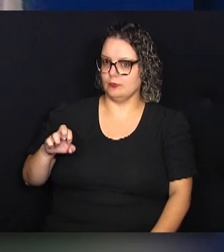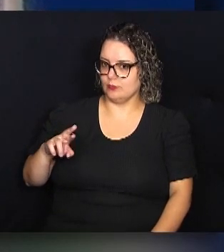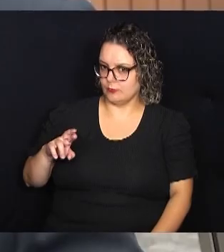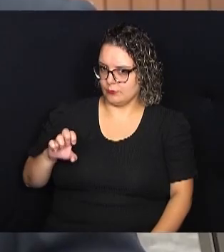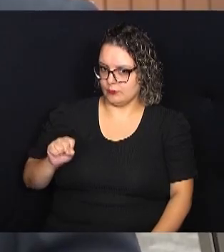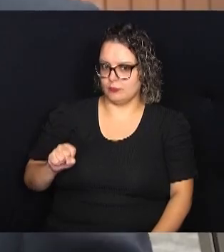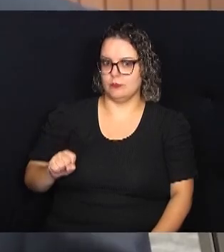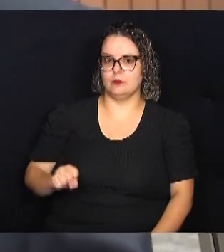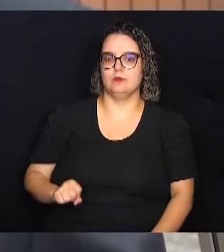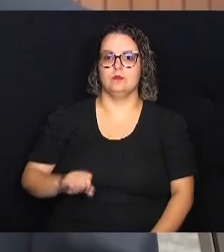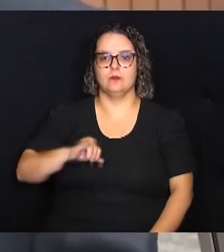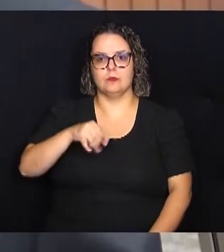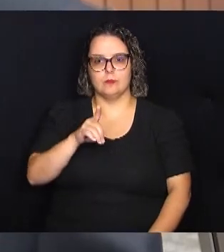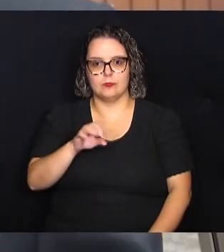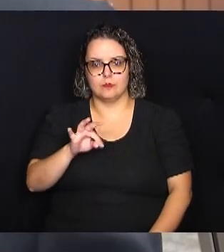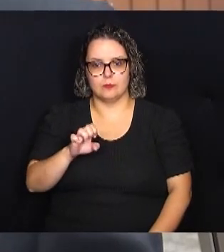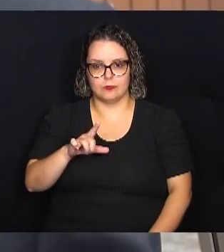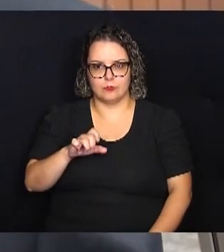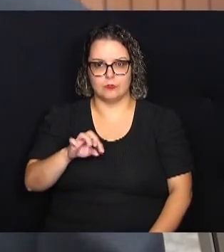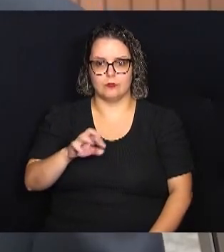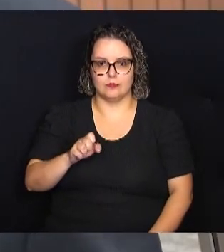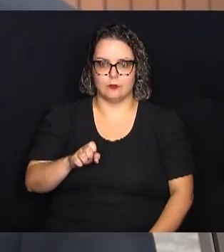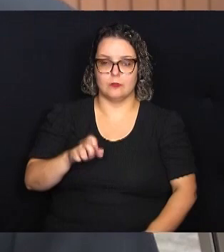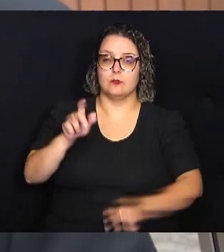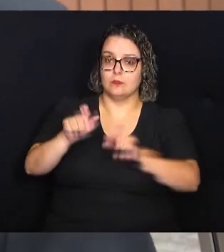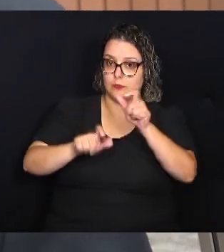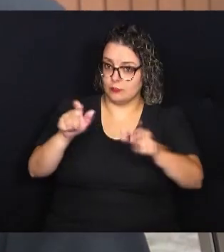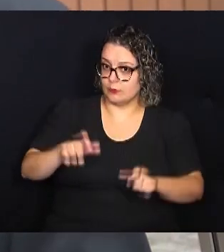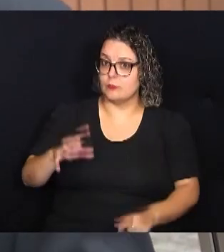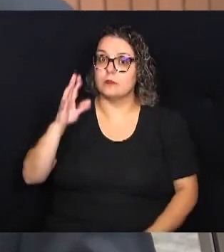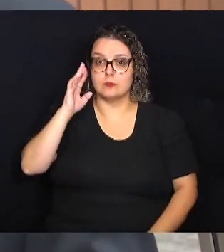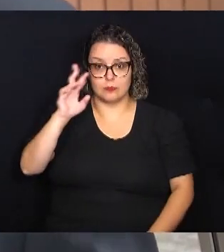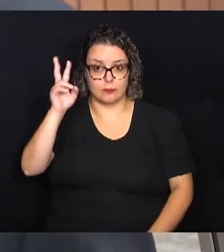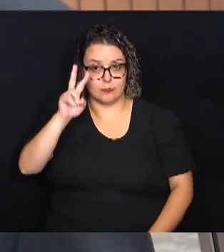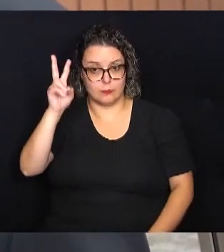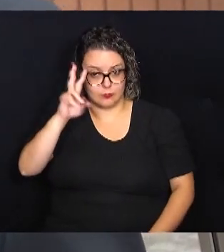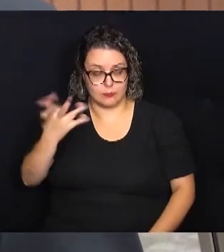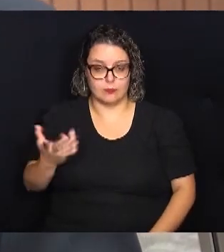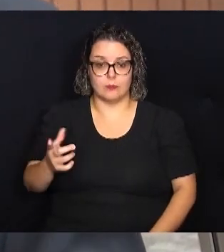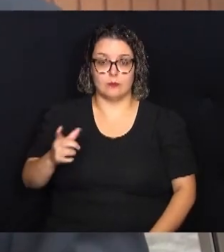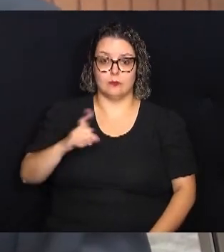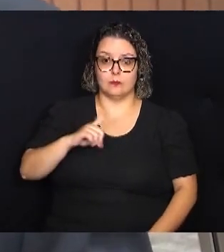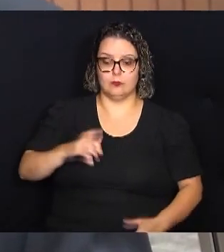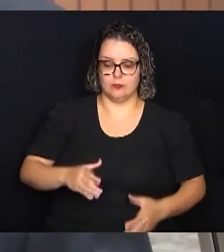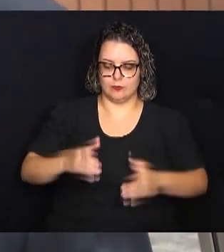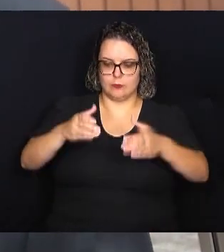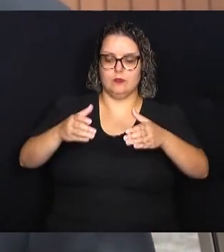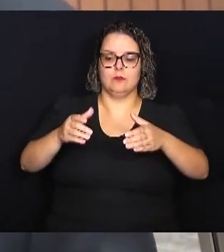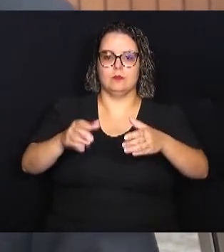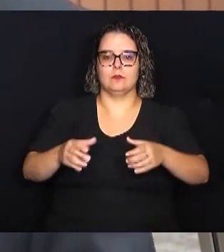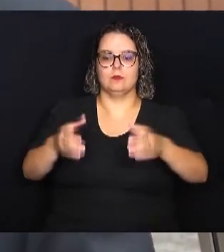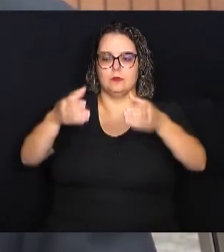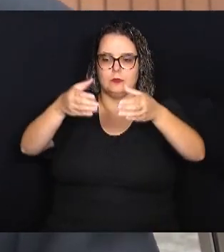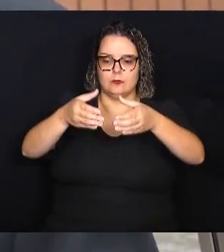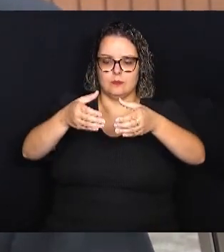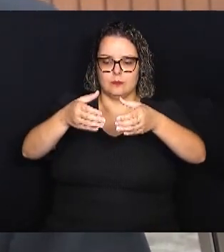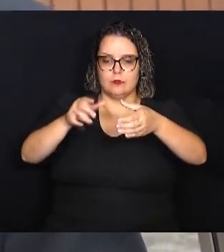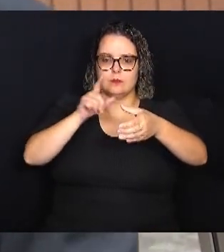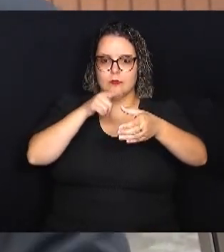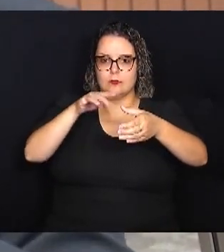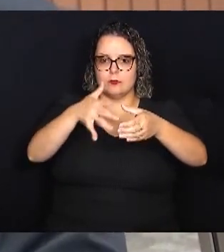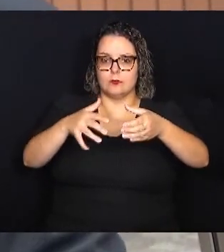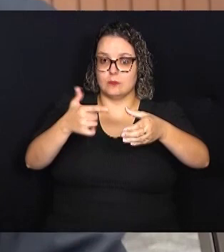Telespe. O público vai lembrar que recentemente nós tivemos o desabamento de uma caixa d'água de 20